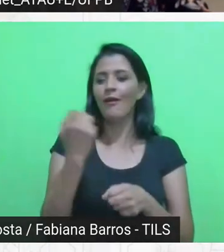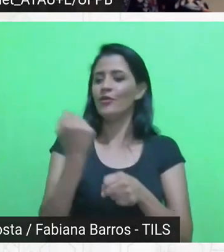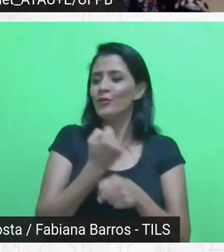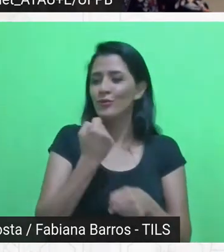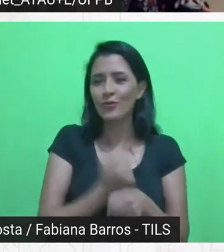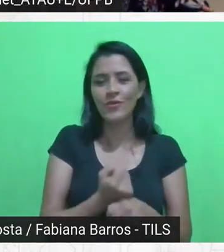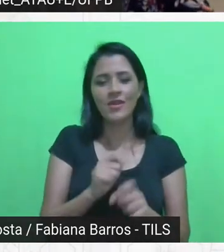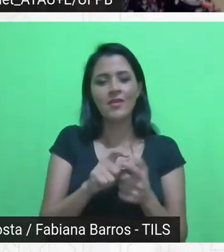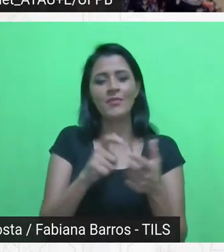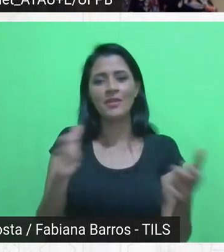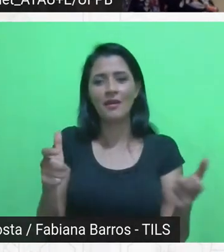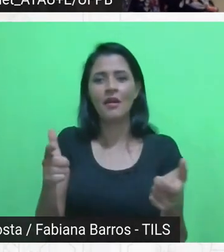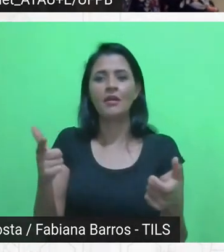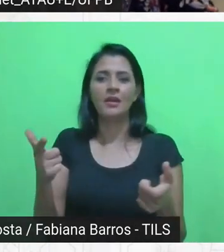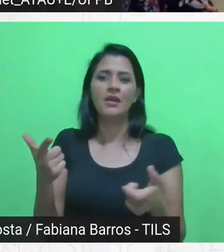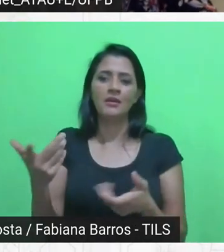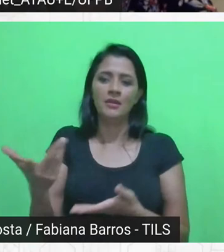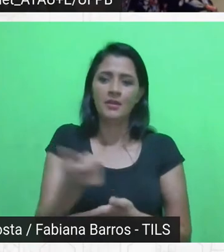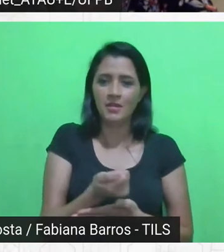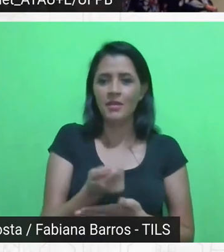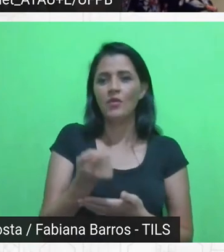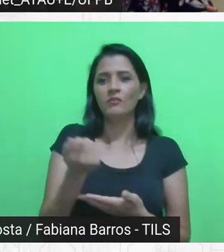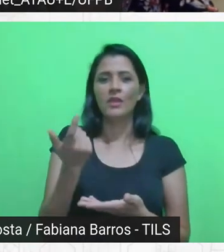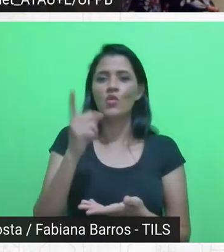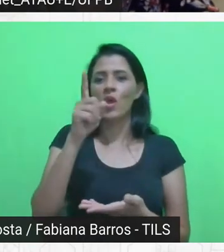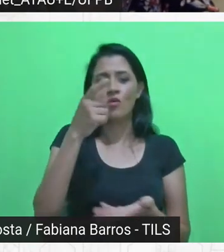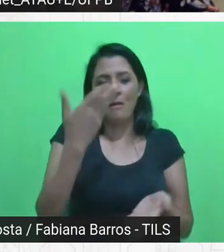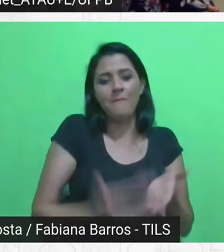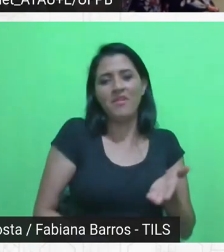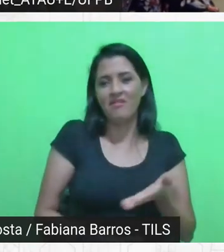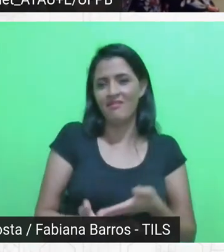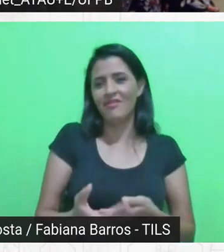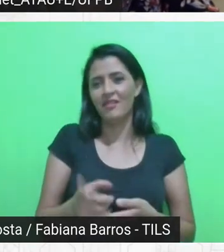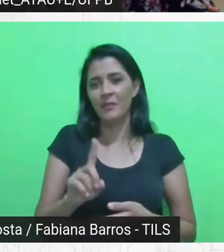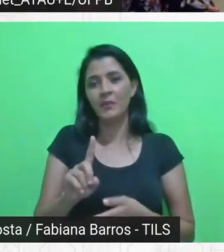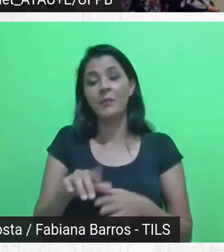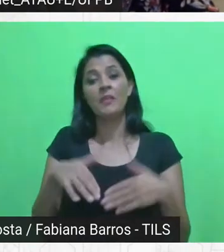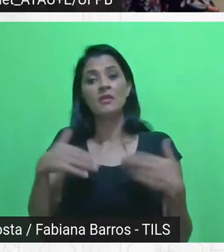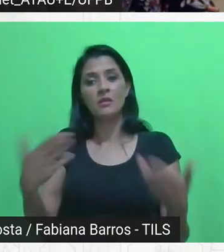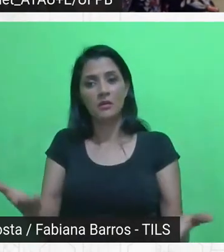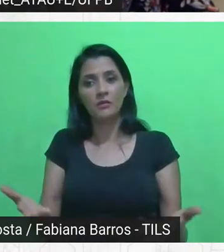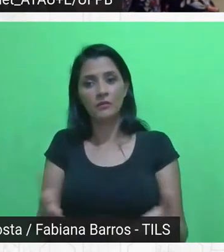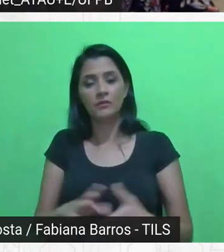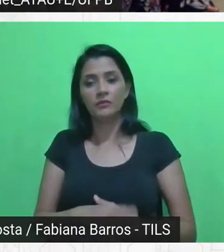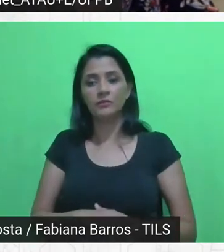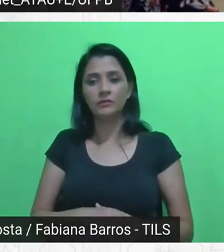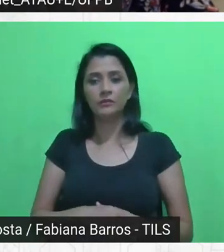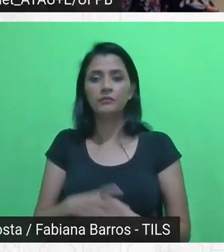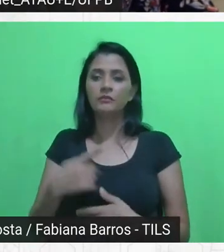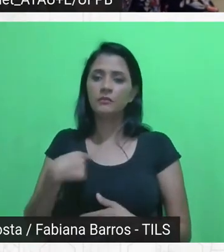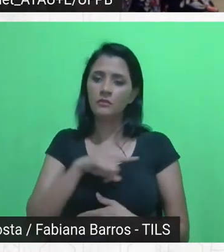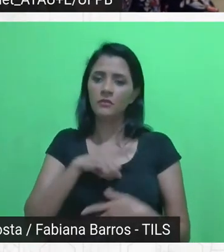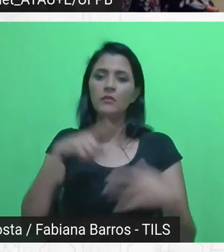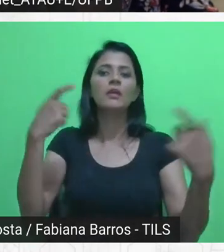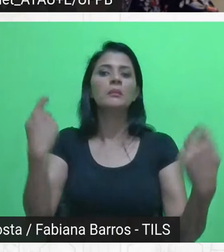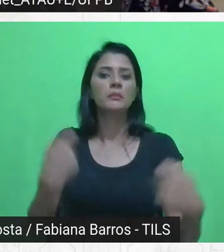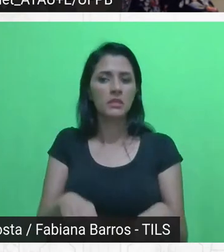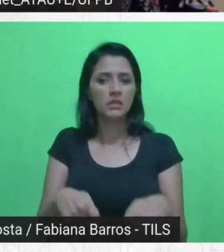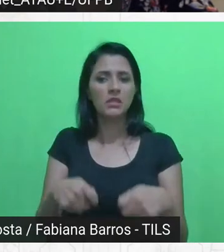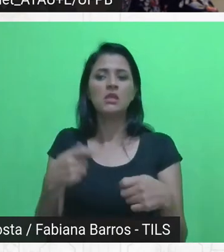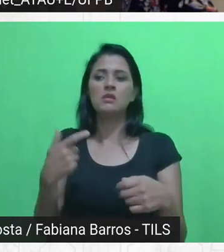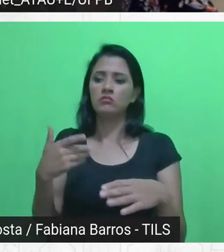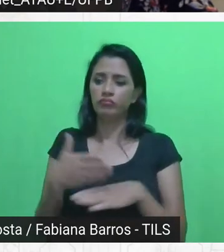lucrar, com o desperdício. Então, a gente precisa engajar